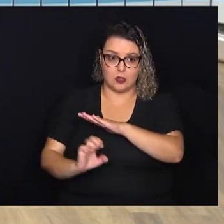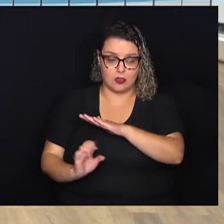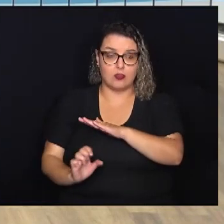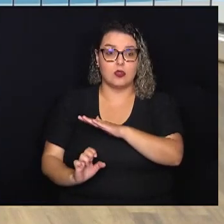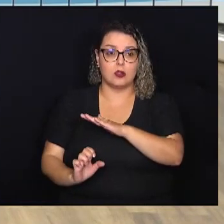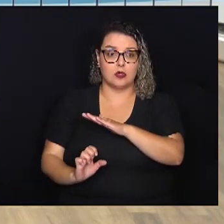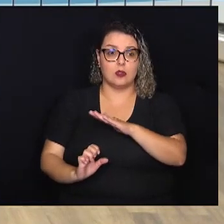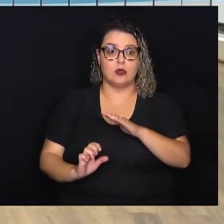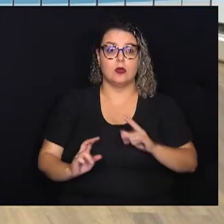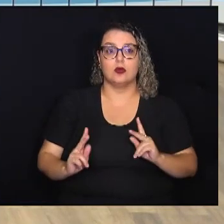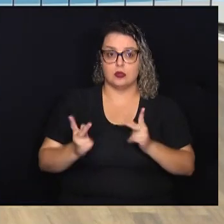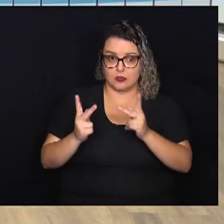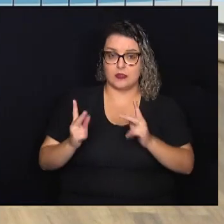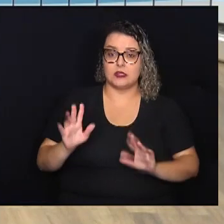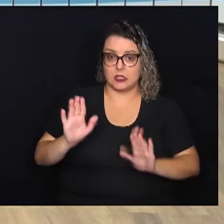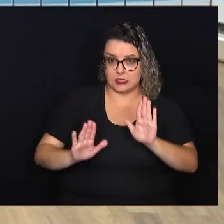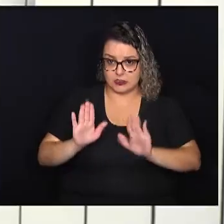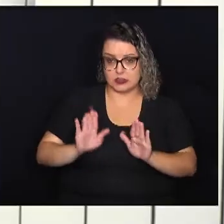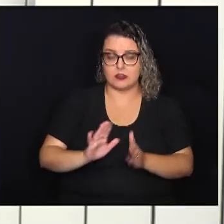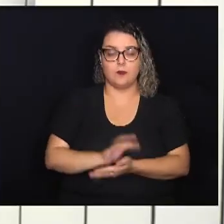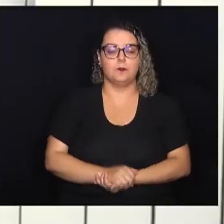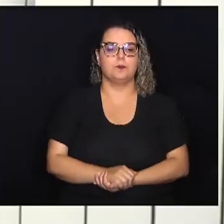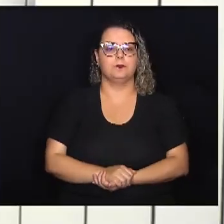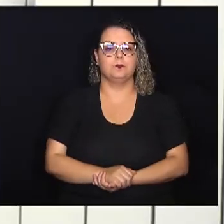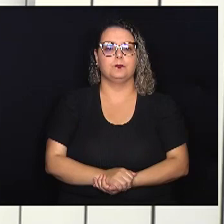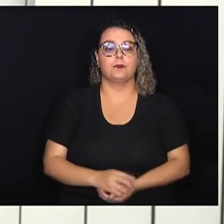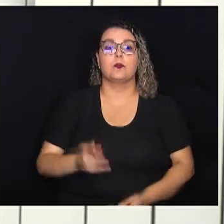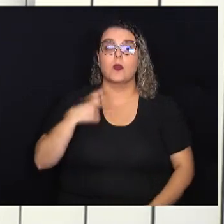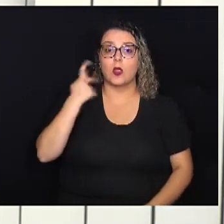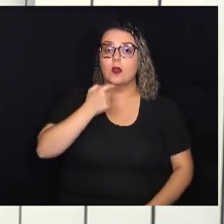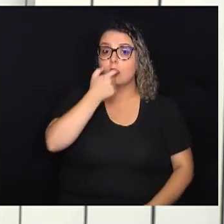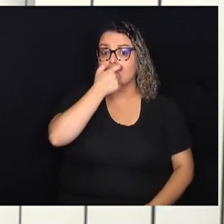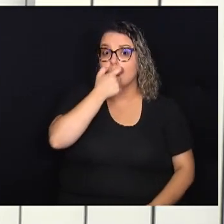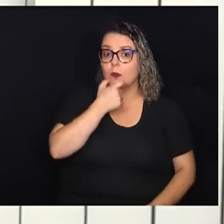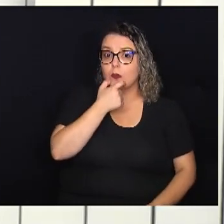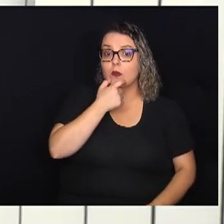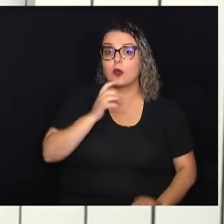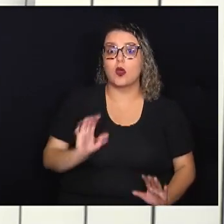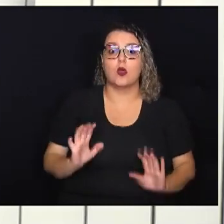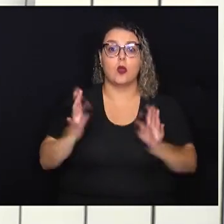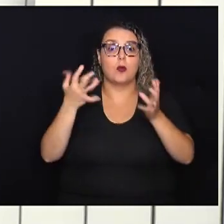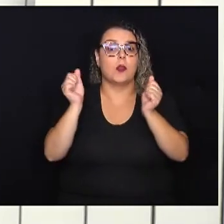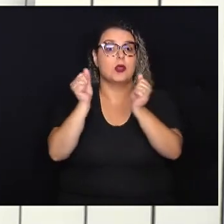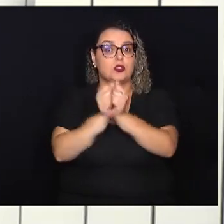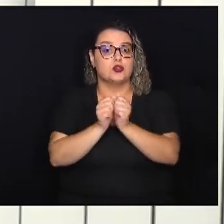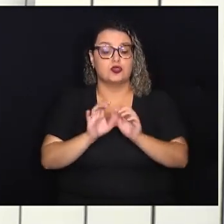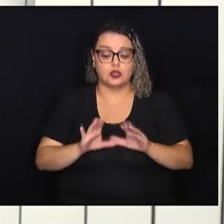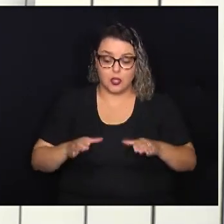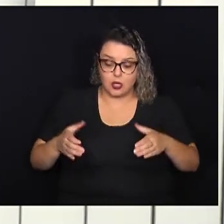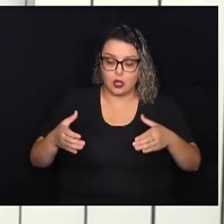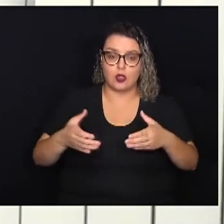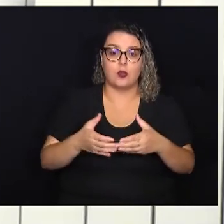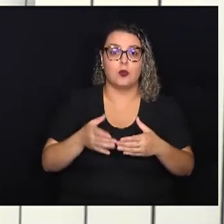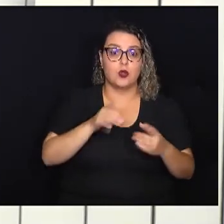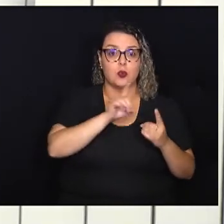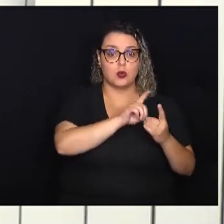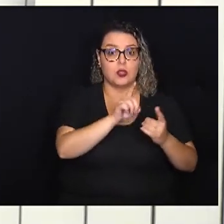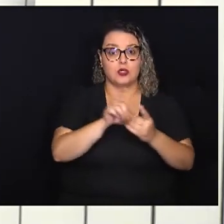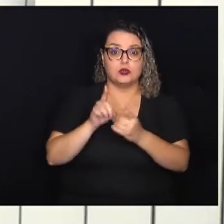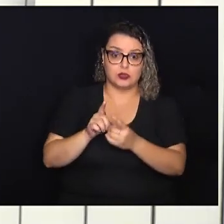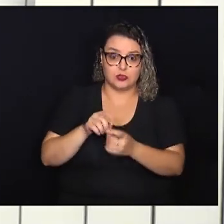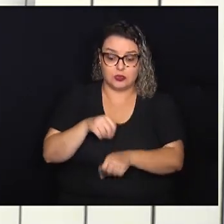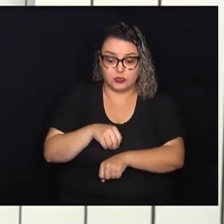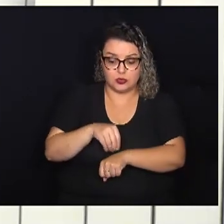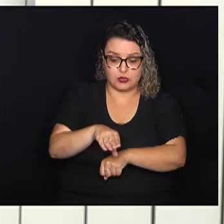vencerem a licitação. O vereador Marrom Cunha comemora junto à comunidade o atendimento da indicação